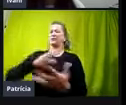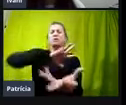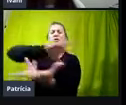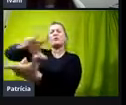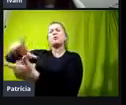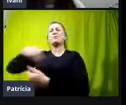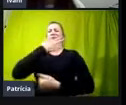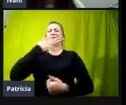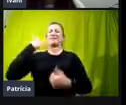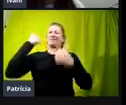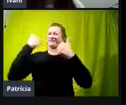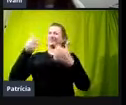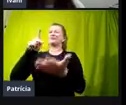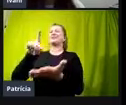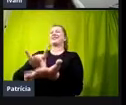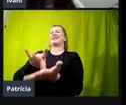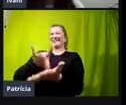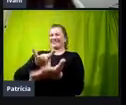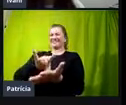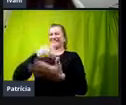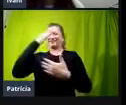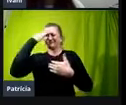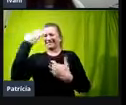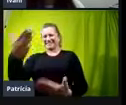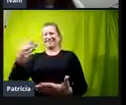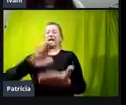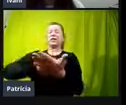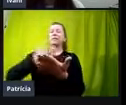fato, né, obrigada também.